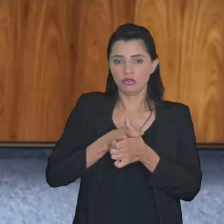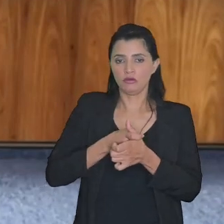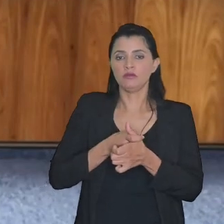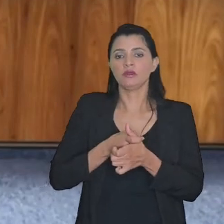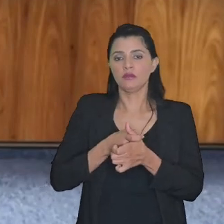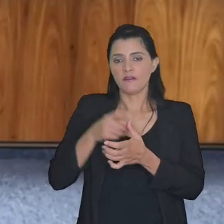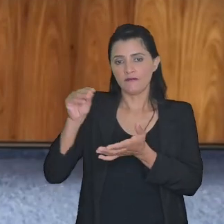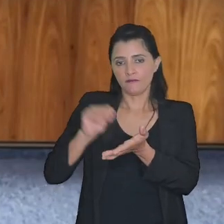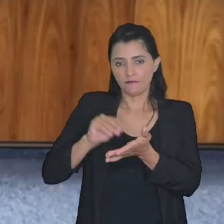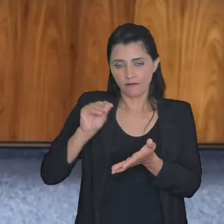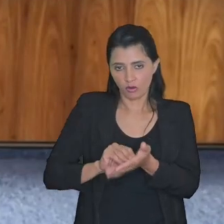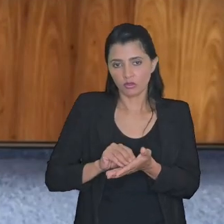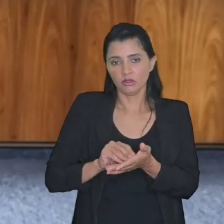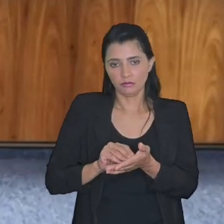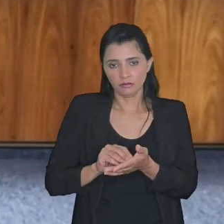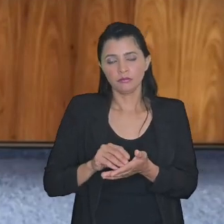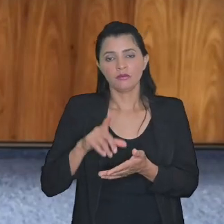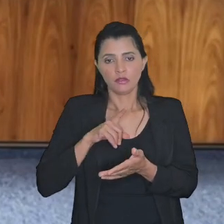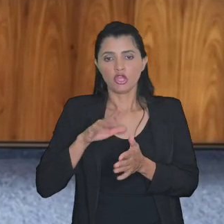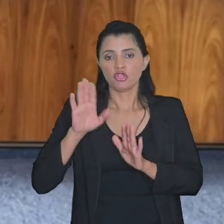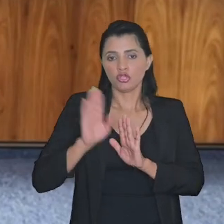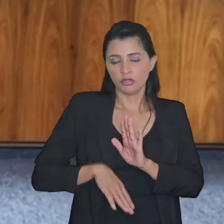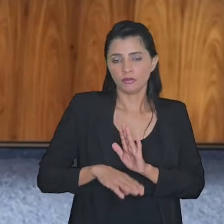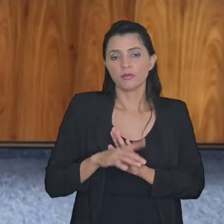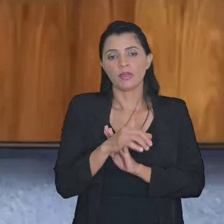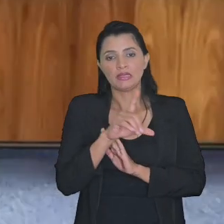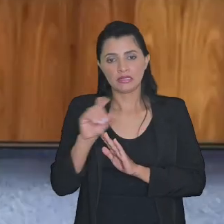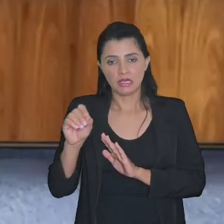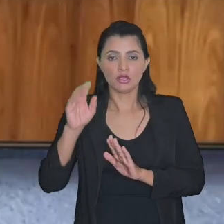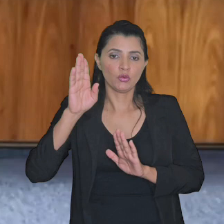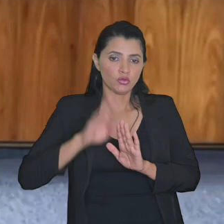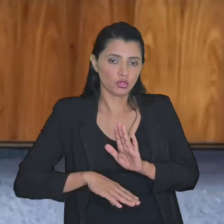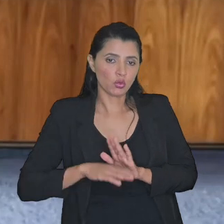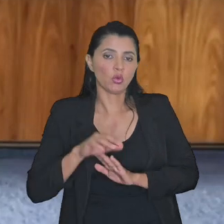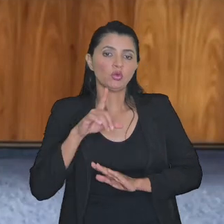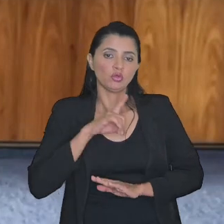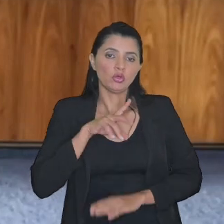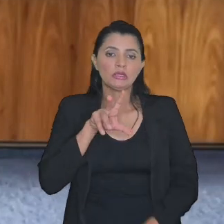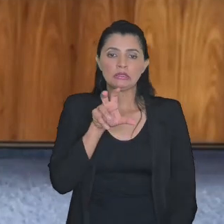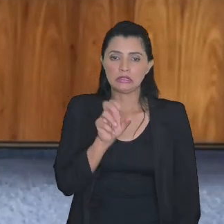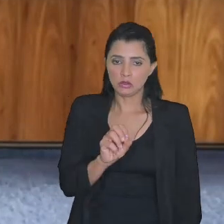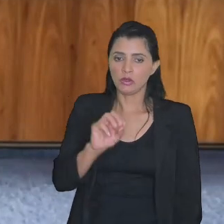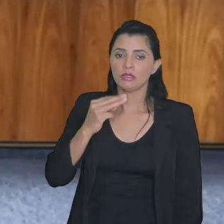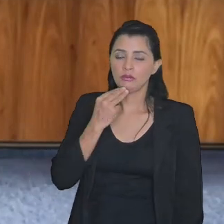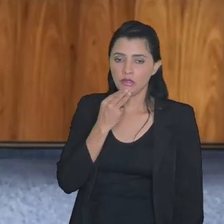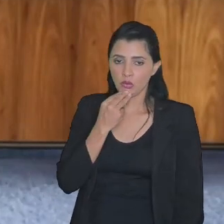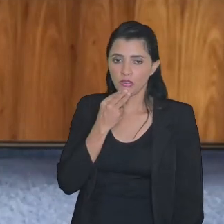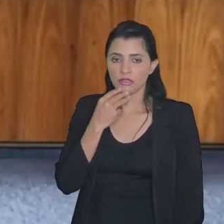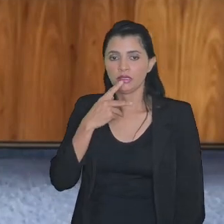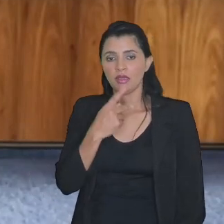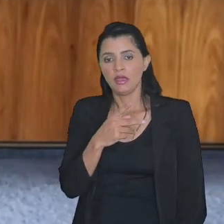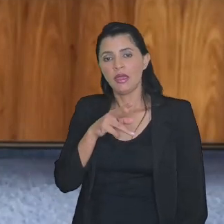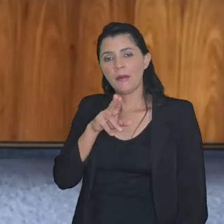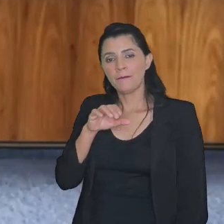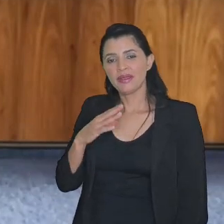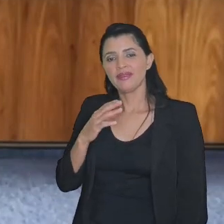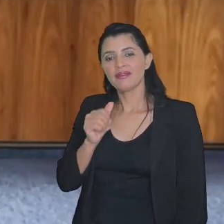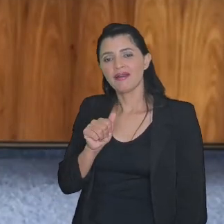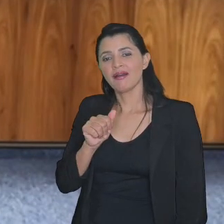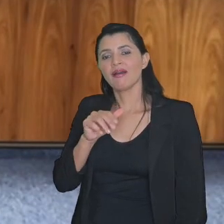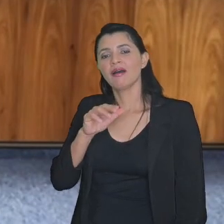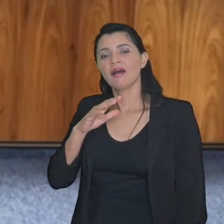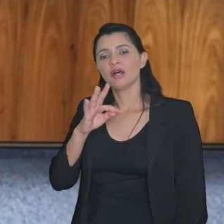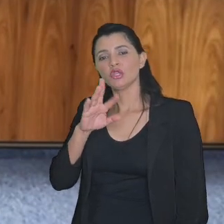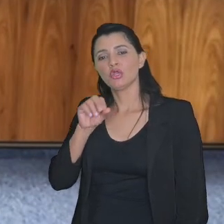100 milhões já saldo pós descontos 100 milhões saldo pós descontos 50 milhões em precatórios federais